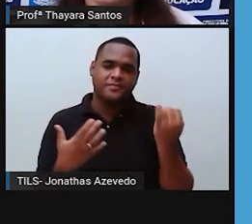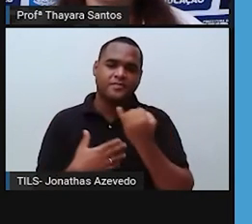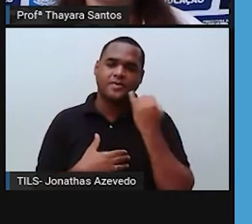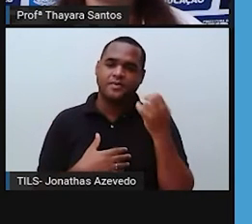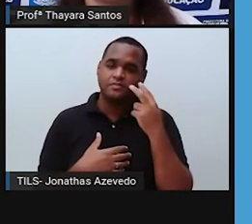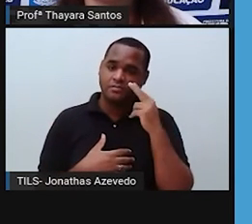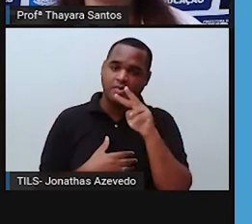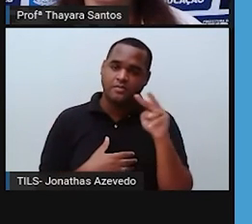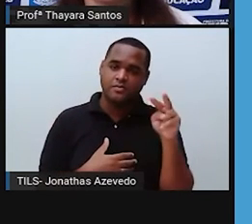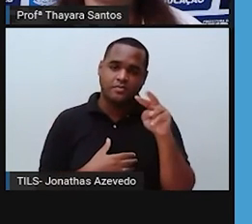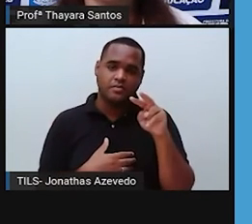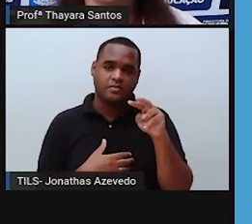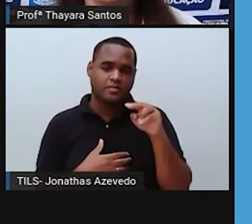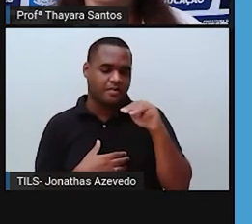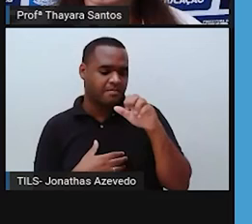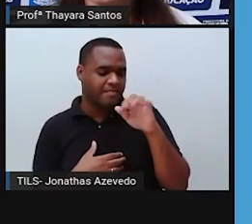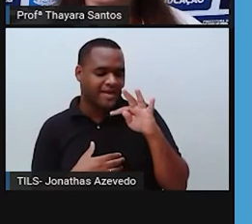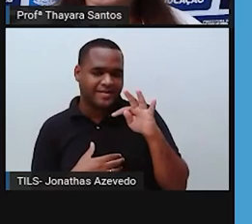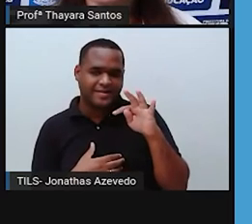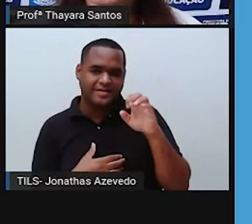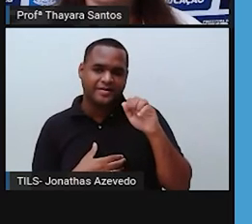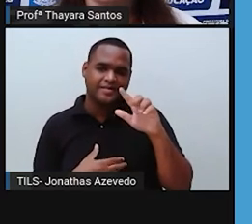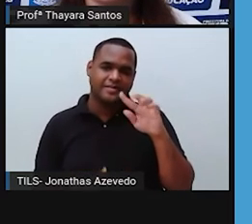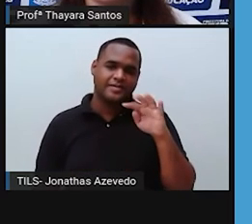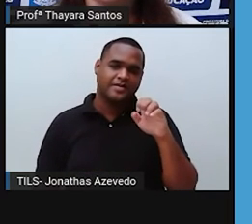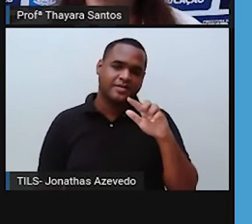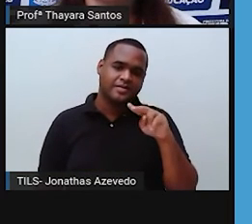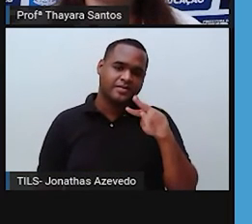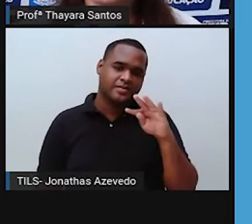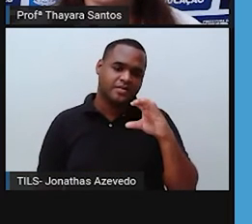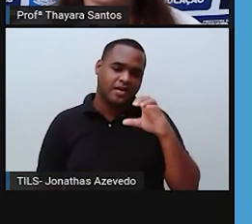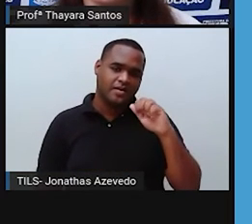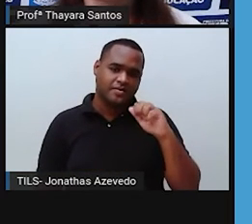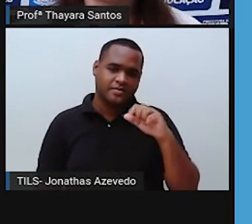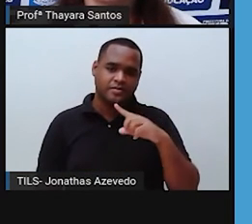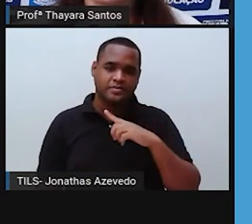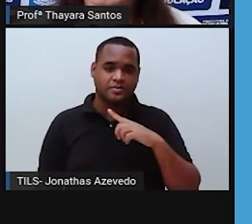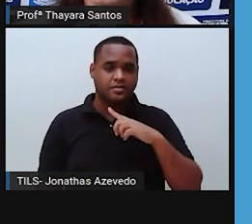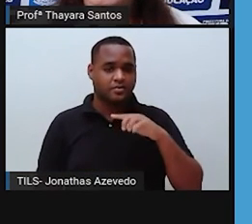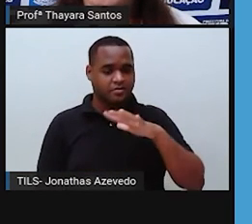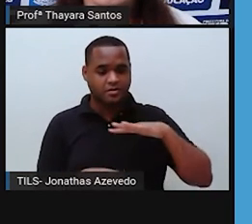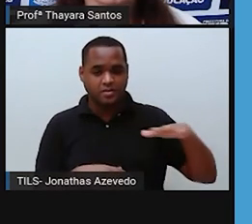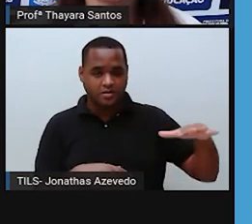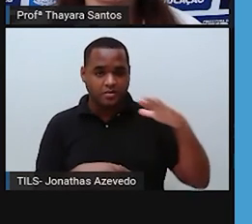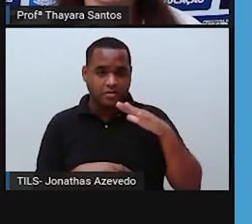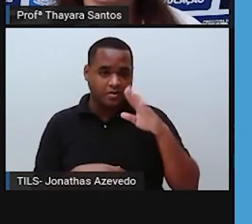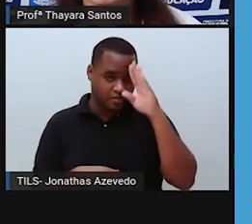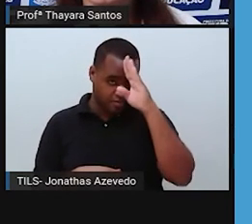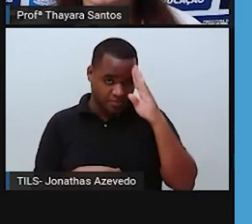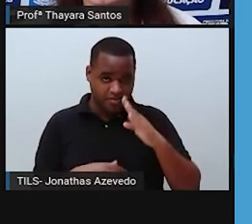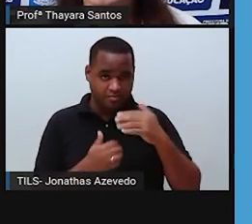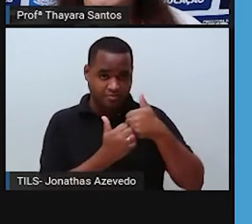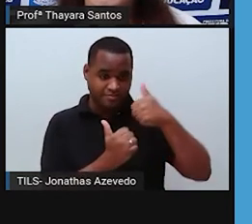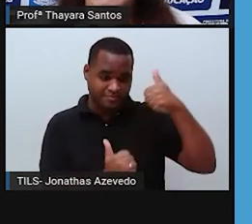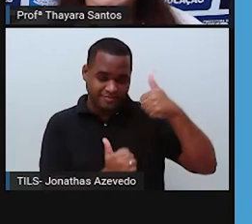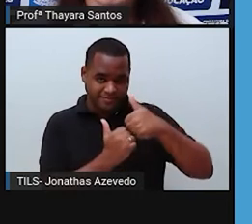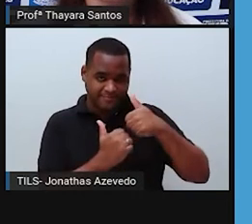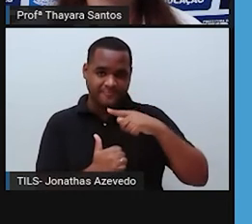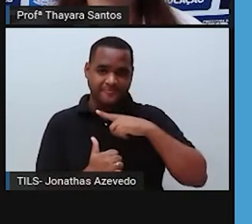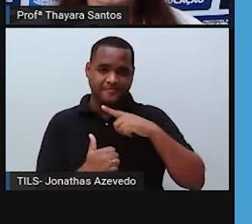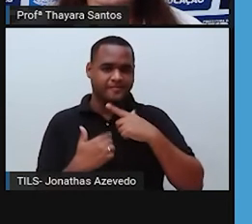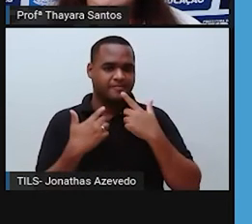Ele recebe esse nome de Mata Atlântica justamente porque ele fica localizado na costa do Brasil, perto do Oceano Atlântico. Então,